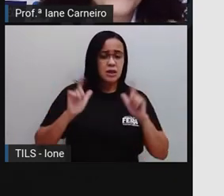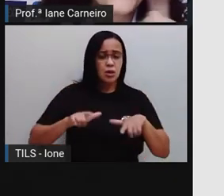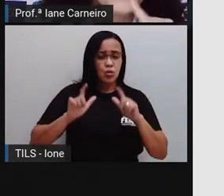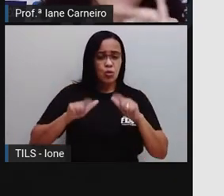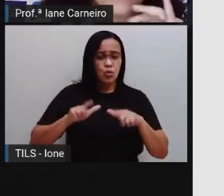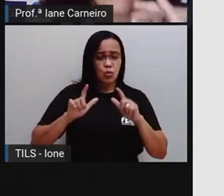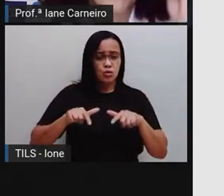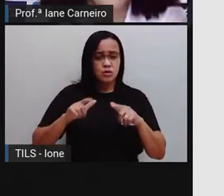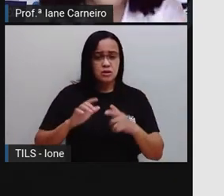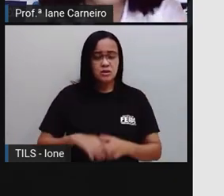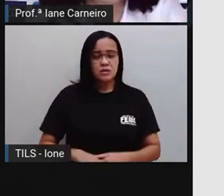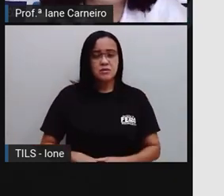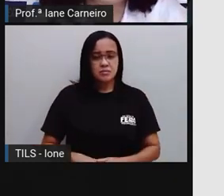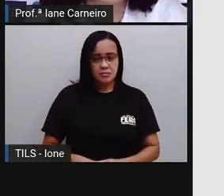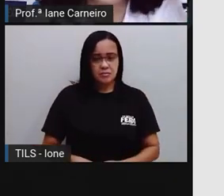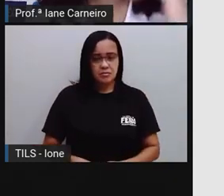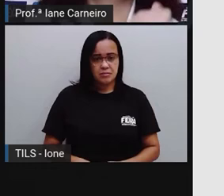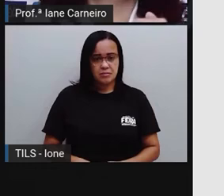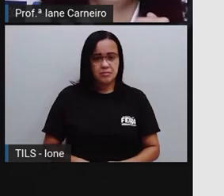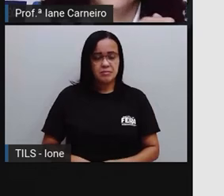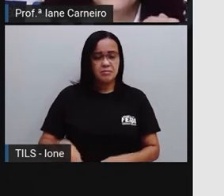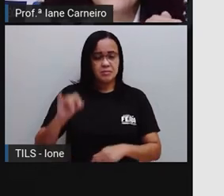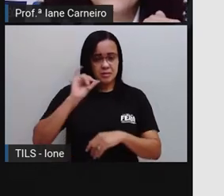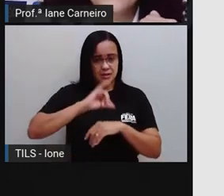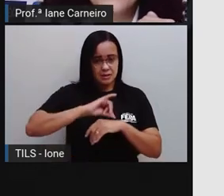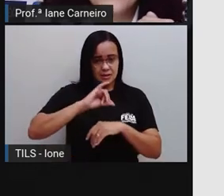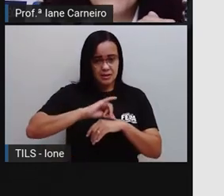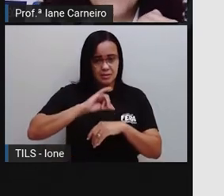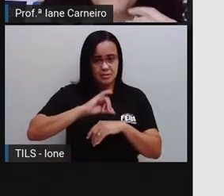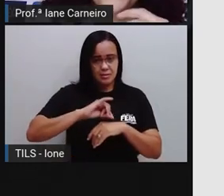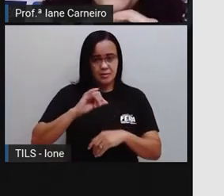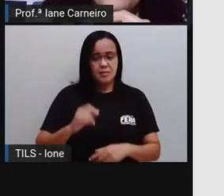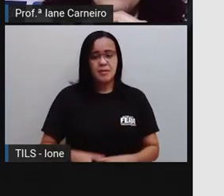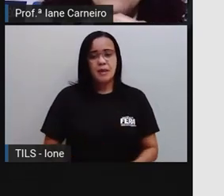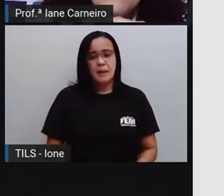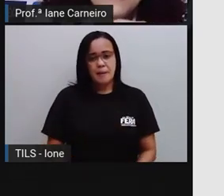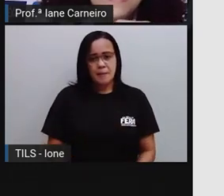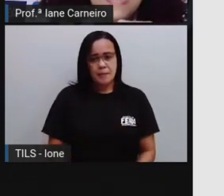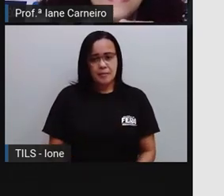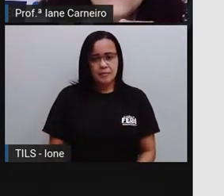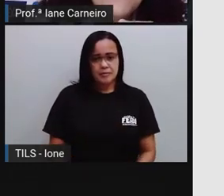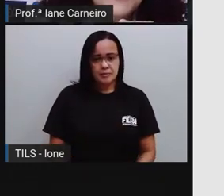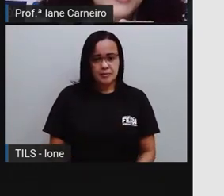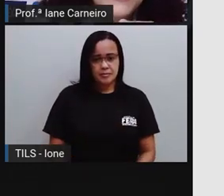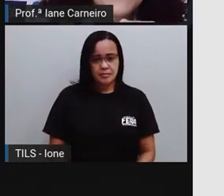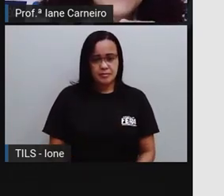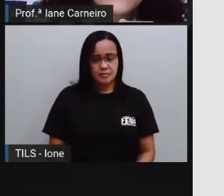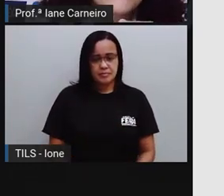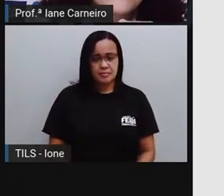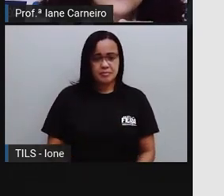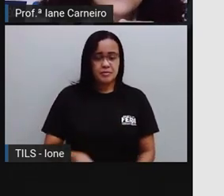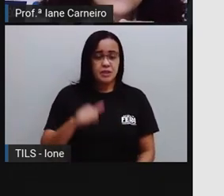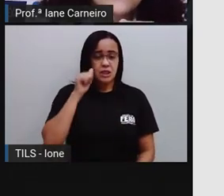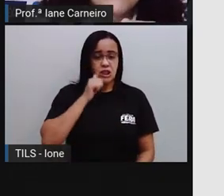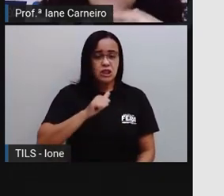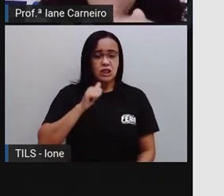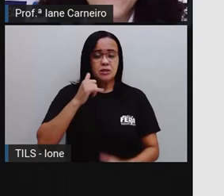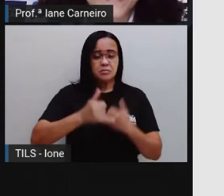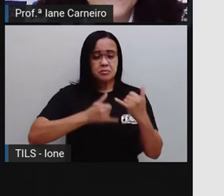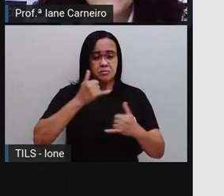Estão na parte de cima, né? Em cima. Aqui a menininha brincando de